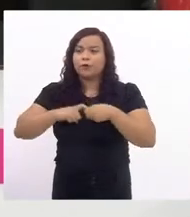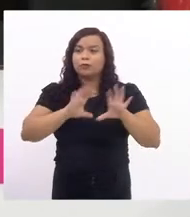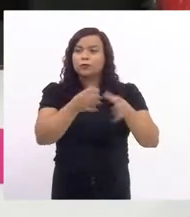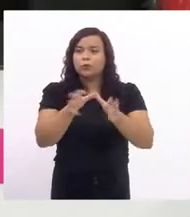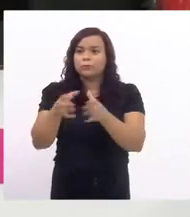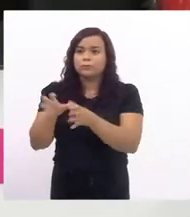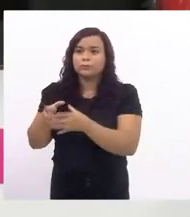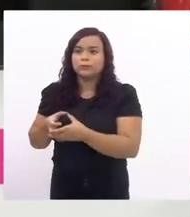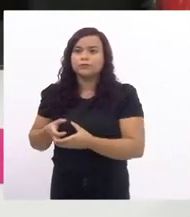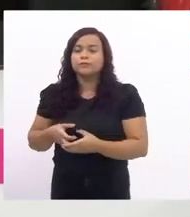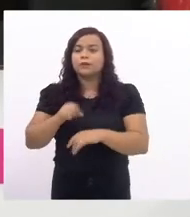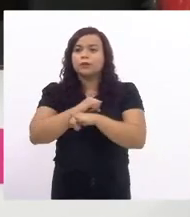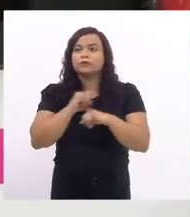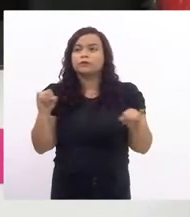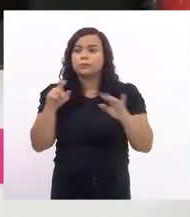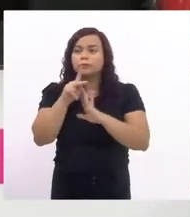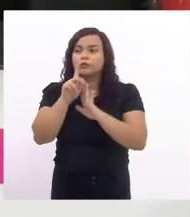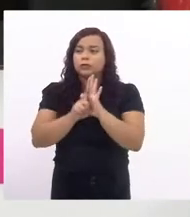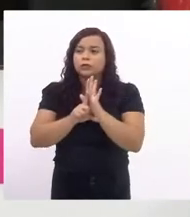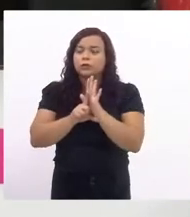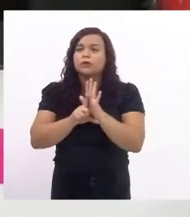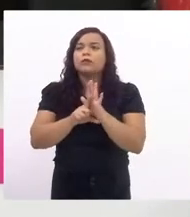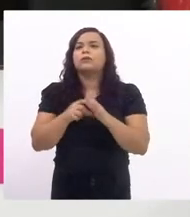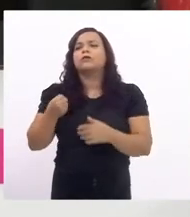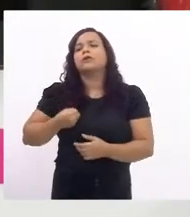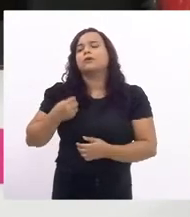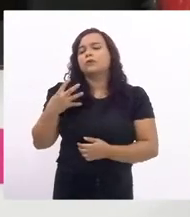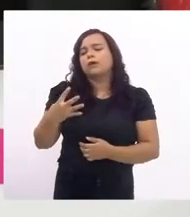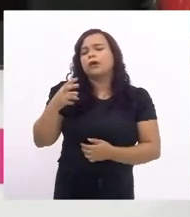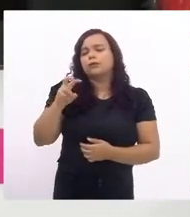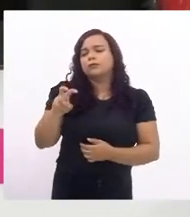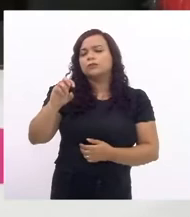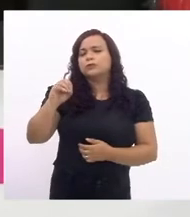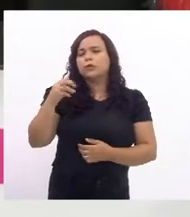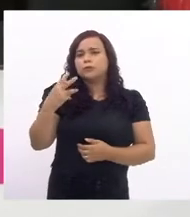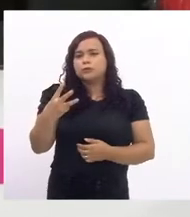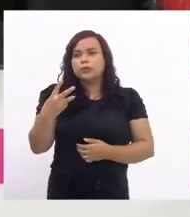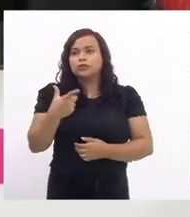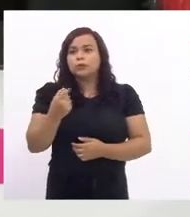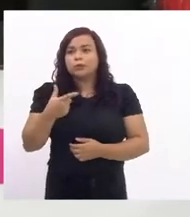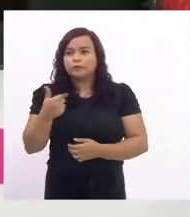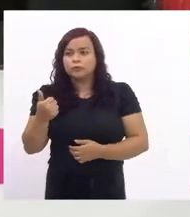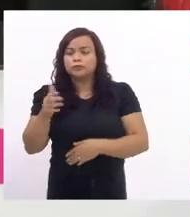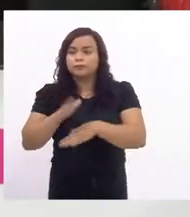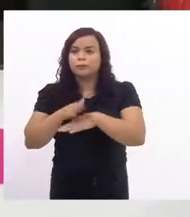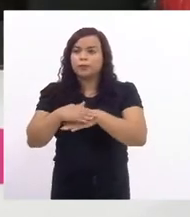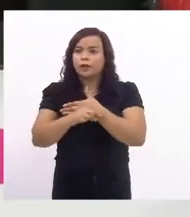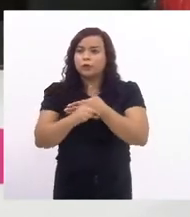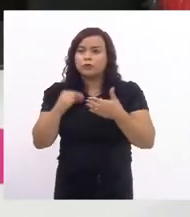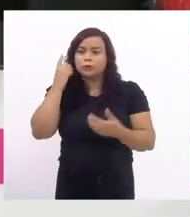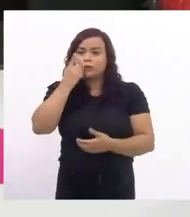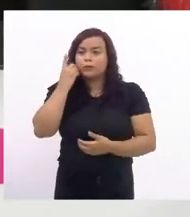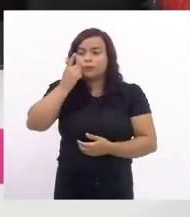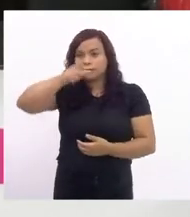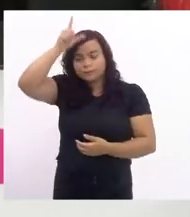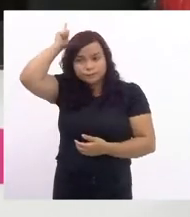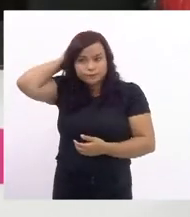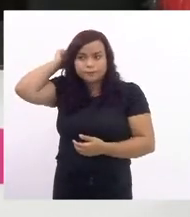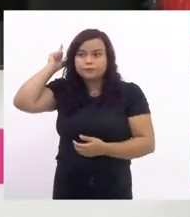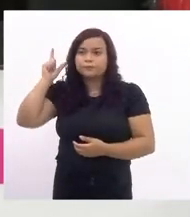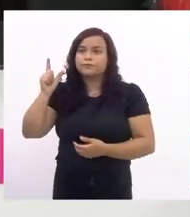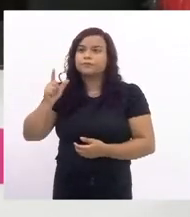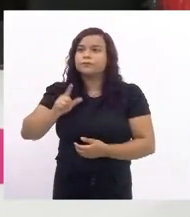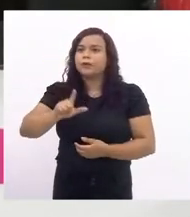anuncio projeto de lei número 4503 de 21 de autoria do deputado Luiz Paulo Luiz